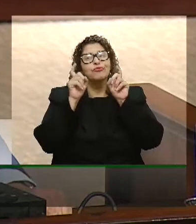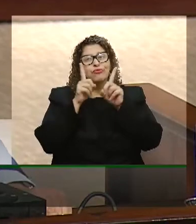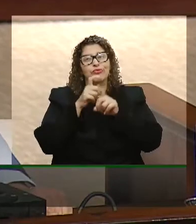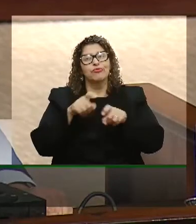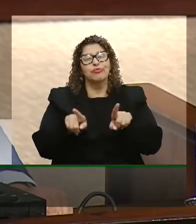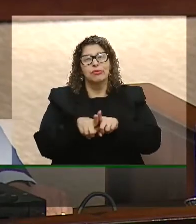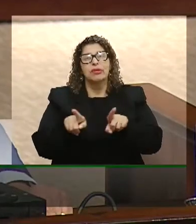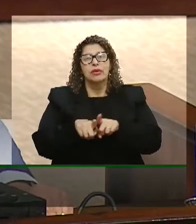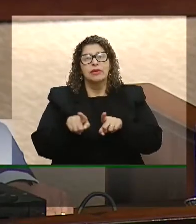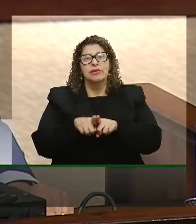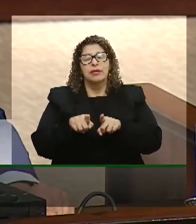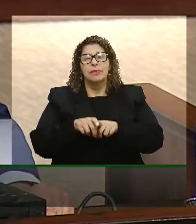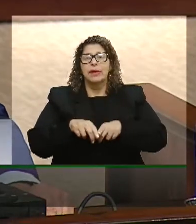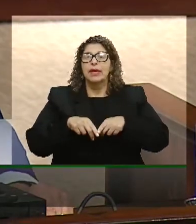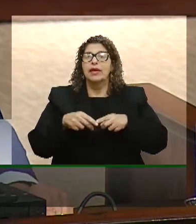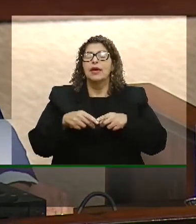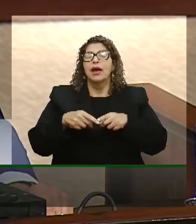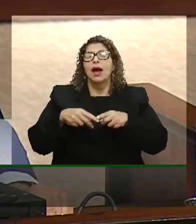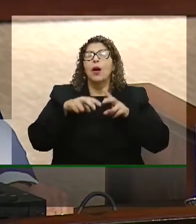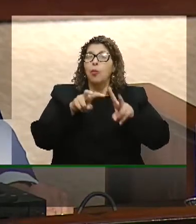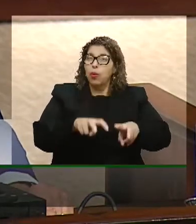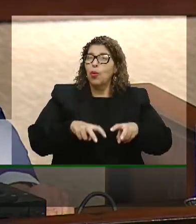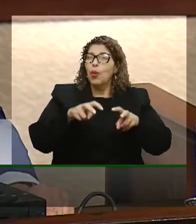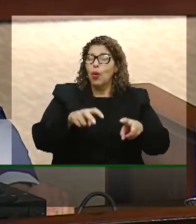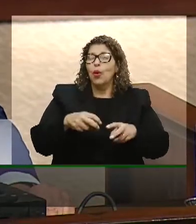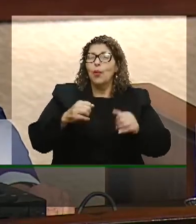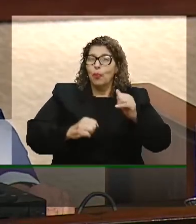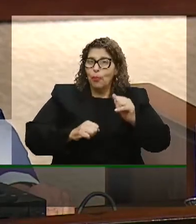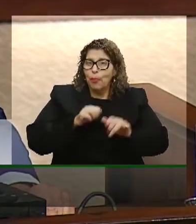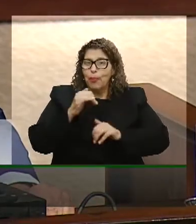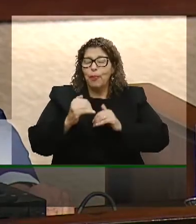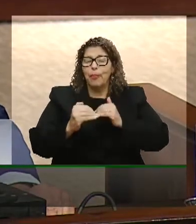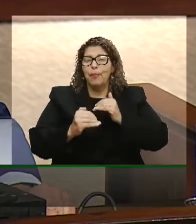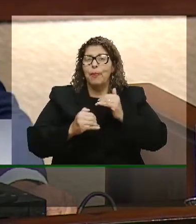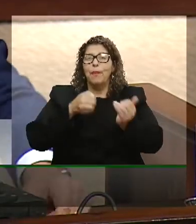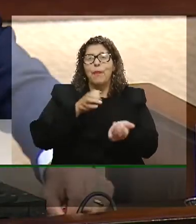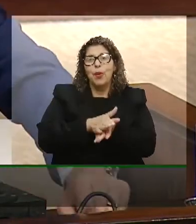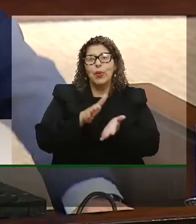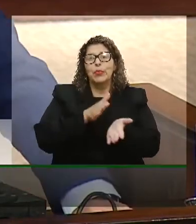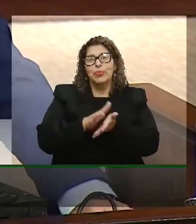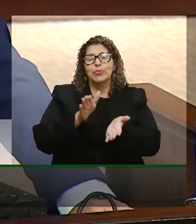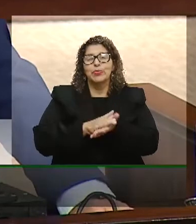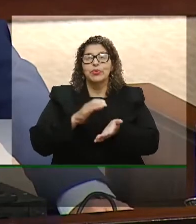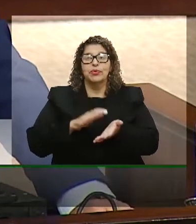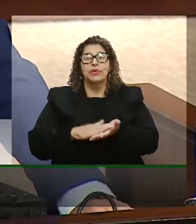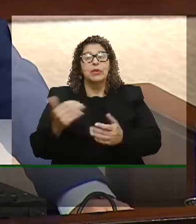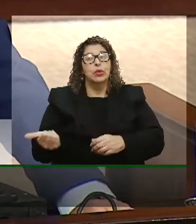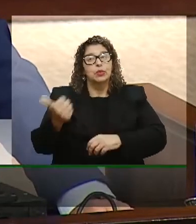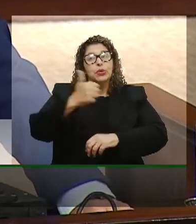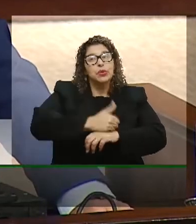do nosso setor produtivo em relação a substituição tributária